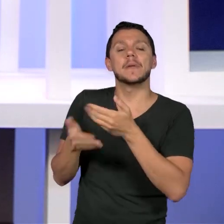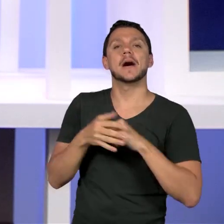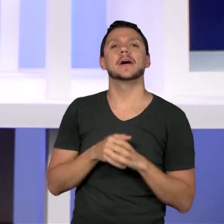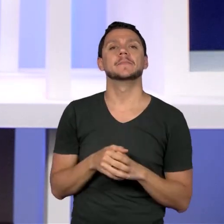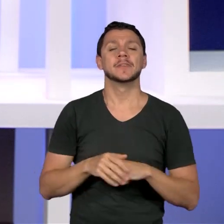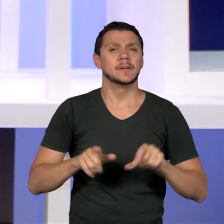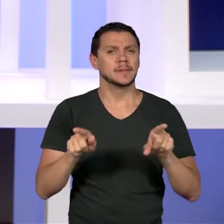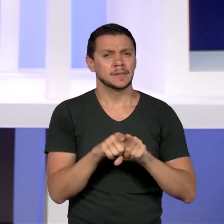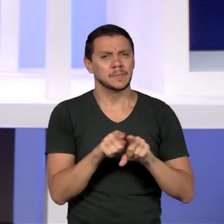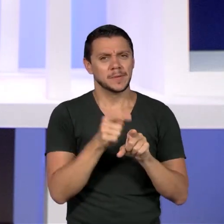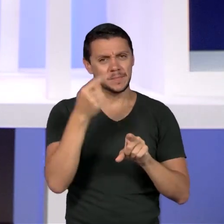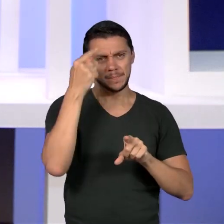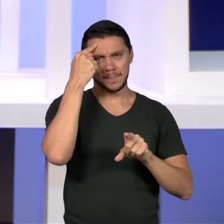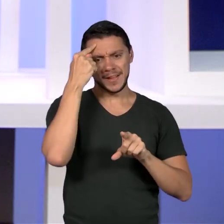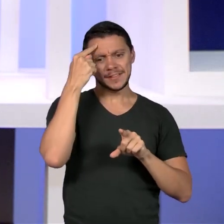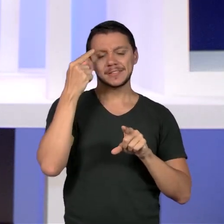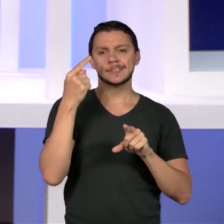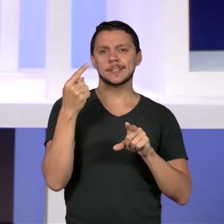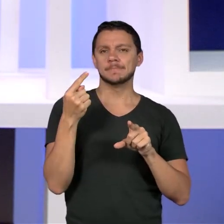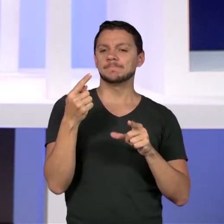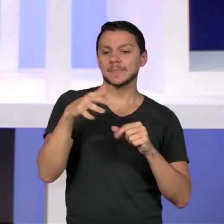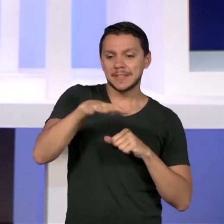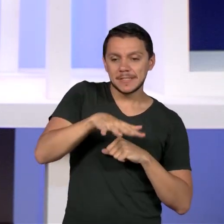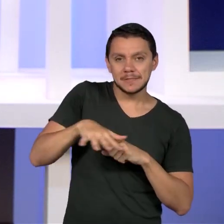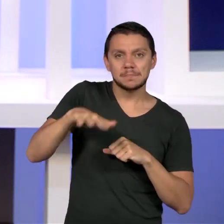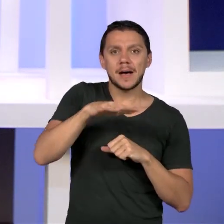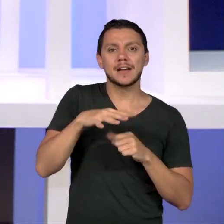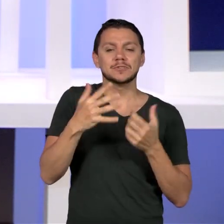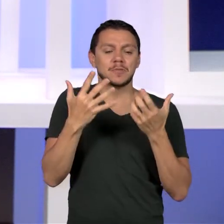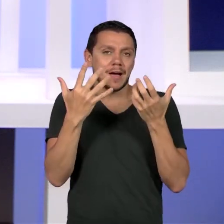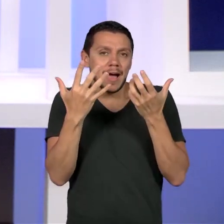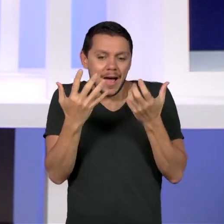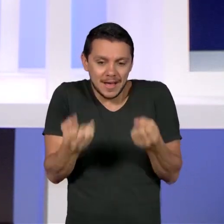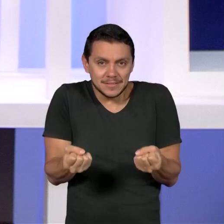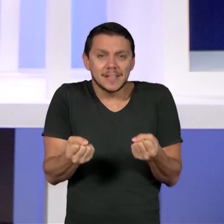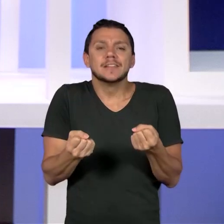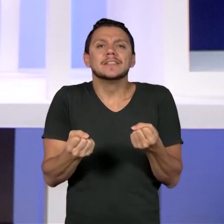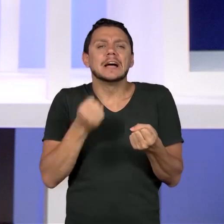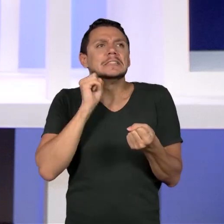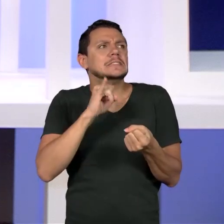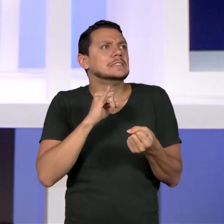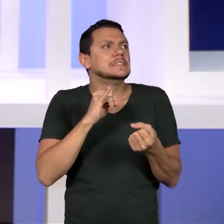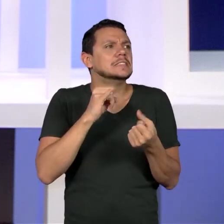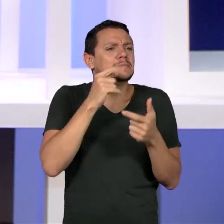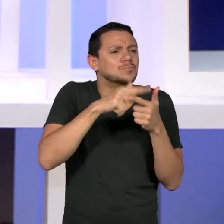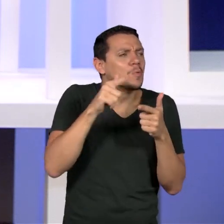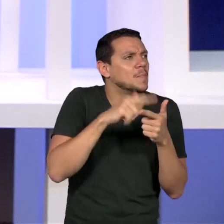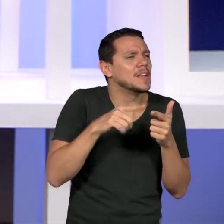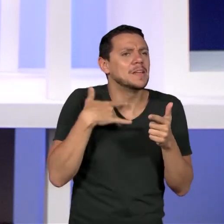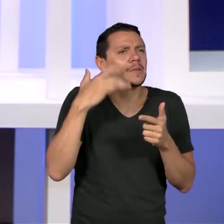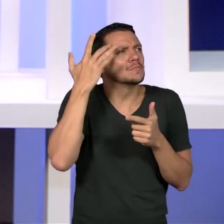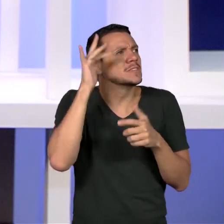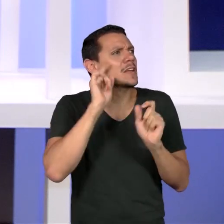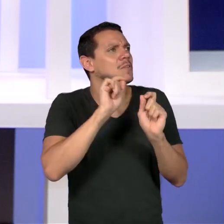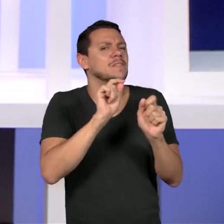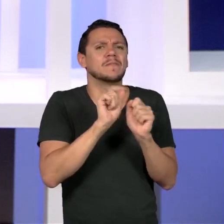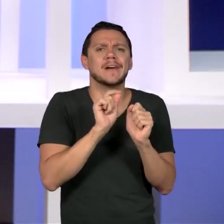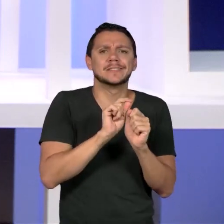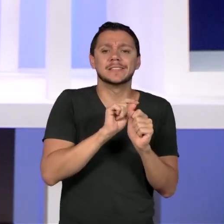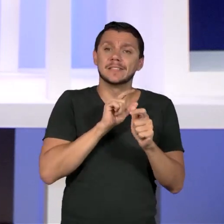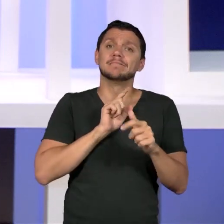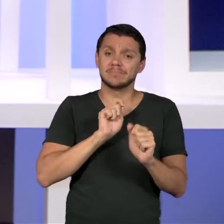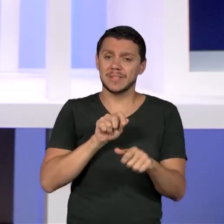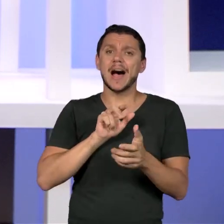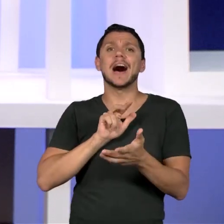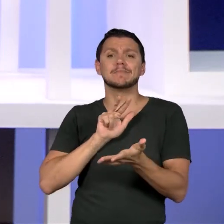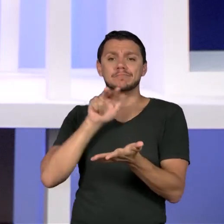espaço de acolhimento das questões mais legítimas dos professores e